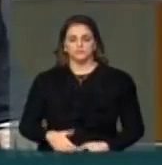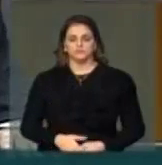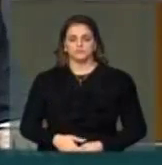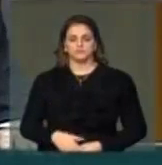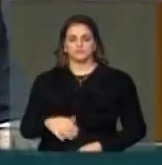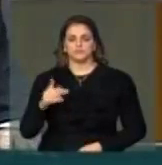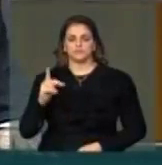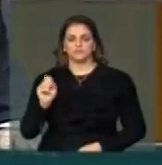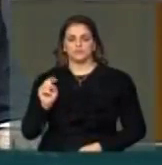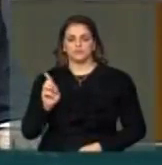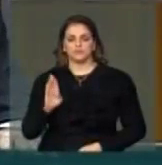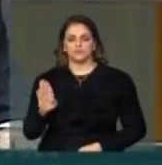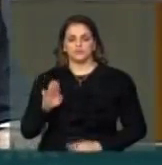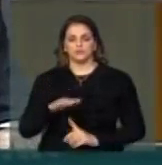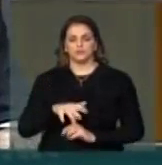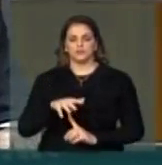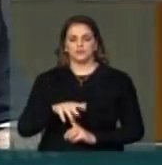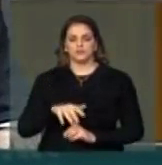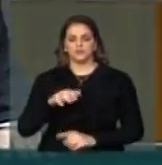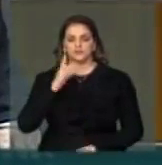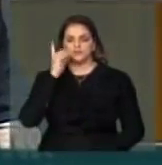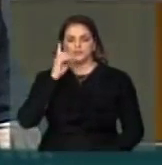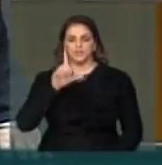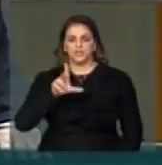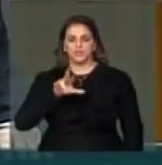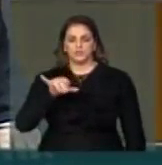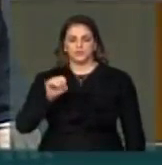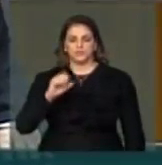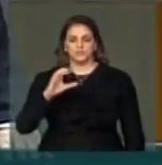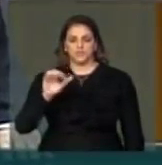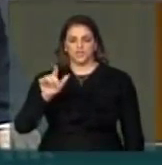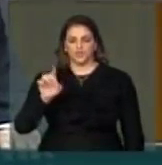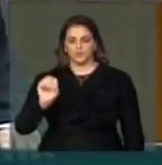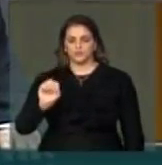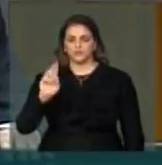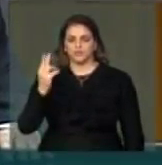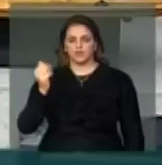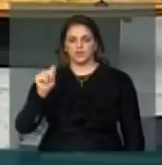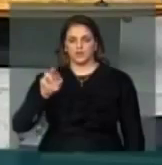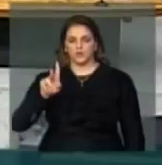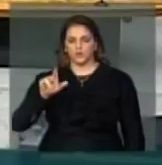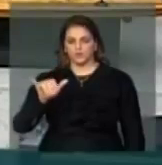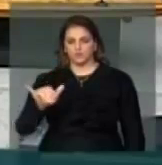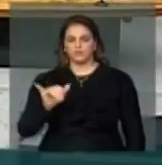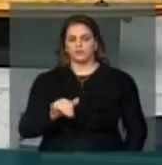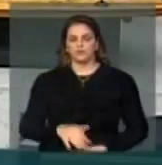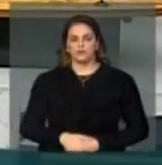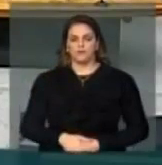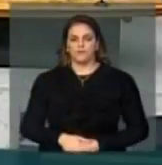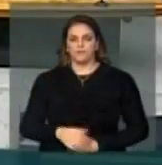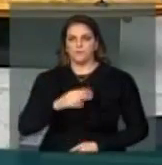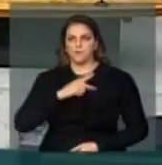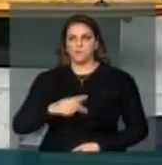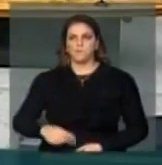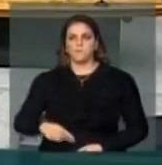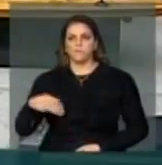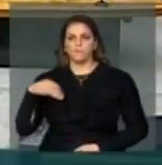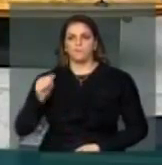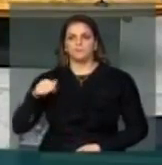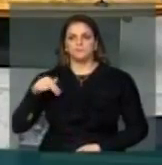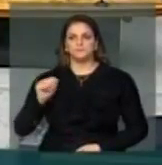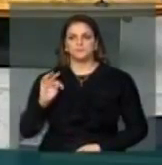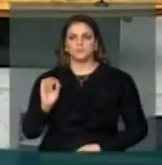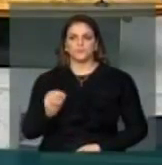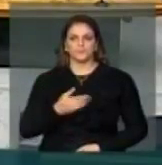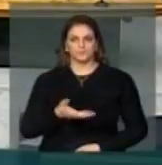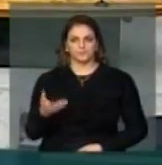pelo PSDB do Paraná, deputado Luiz Carlos Raul. Senhor presidente Carlos Manato, senhoras deputadas,